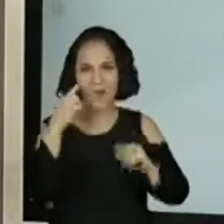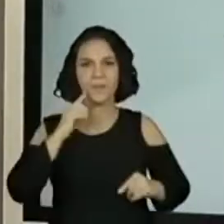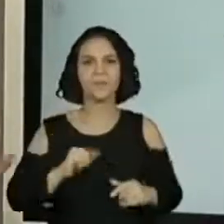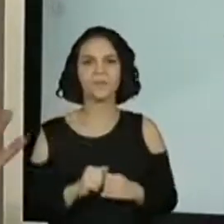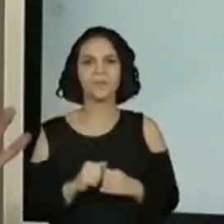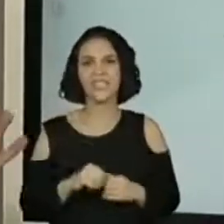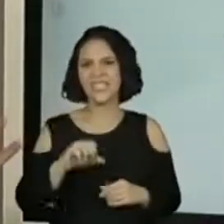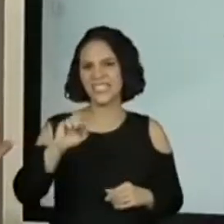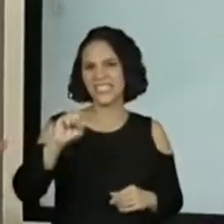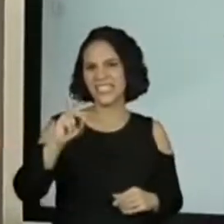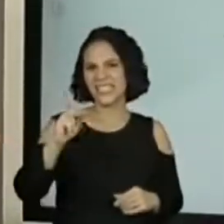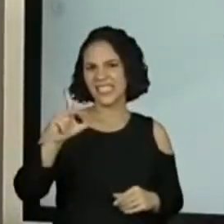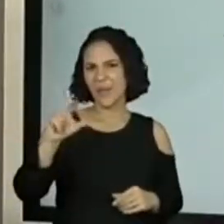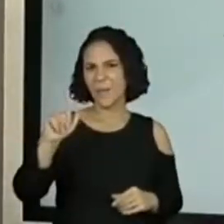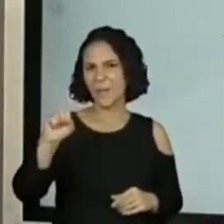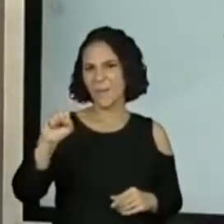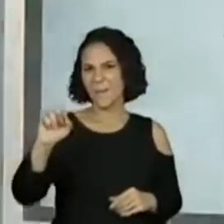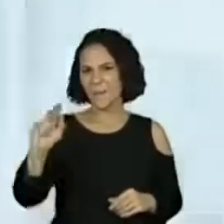splash,